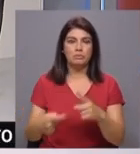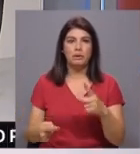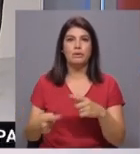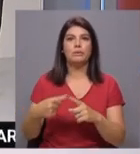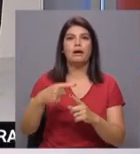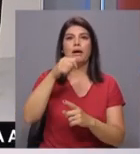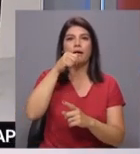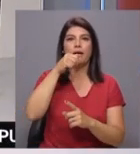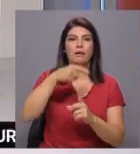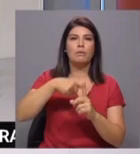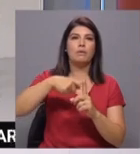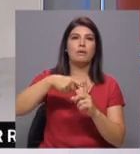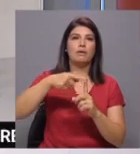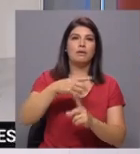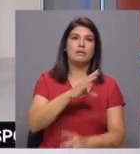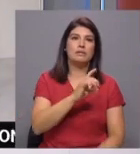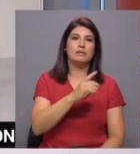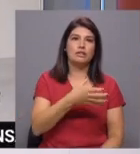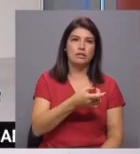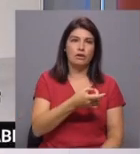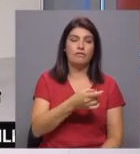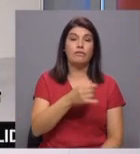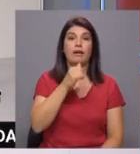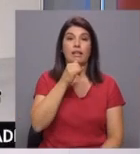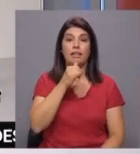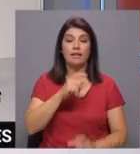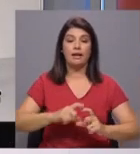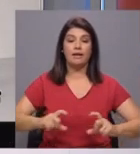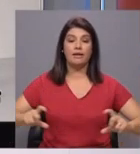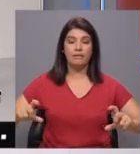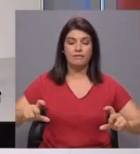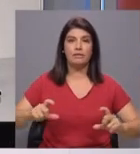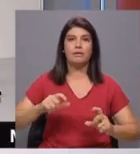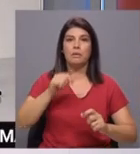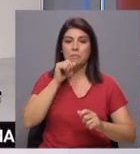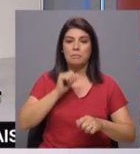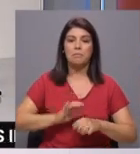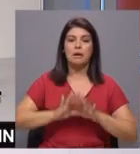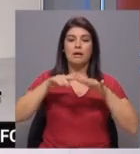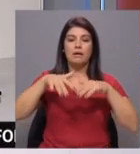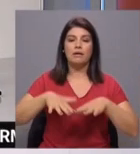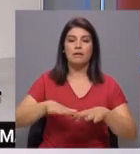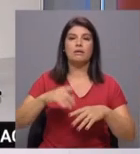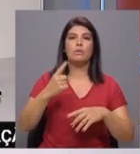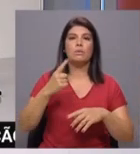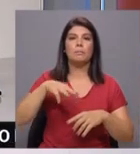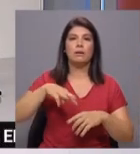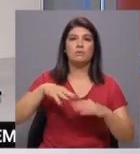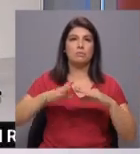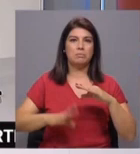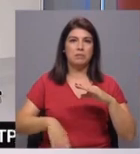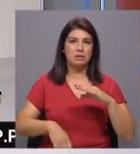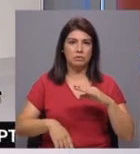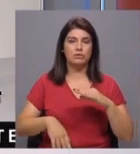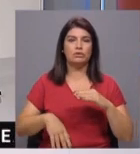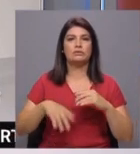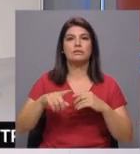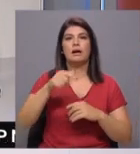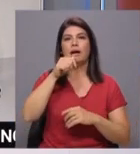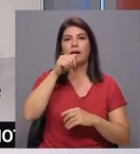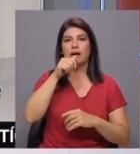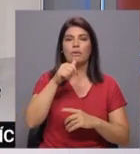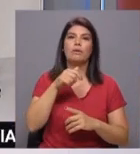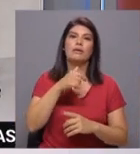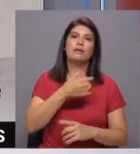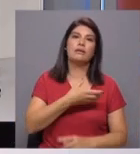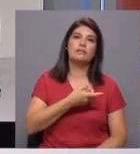a variar entre os 16 e os 19 graus, para a costa sul as ondas serão de sueste inferiores a 1 metro, gradualmente aumentarem para 1 metro a 1 metro e meio, e a temperatura de água